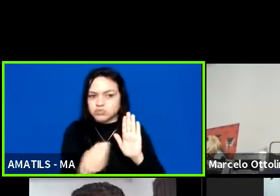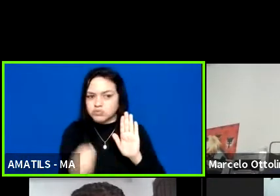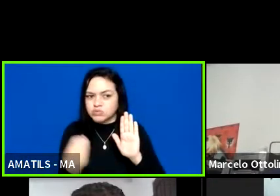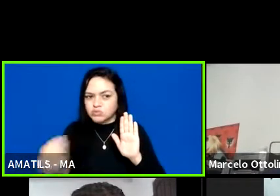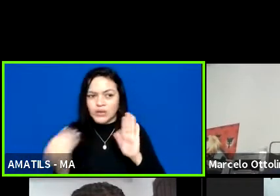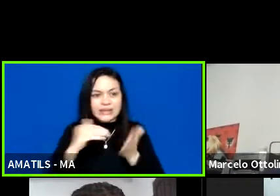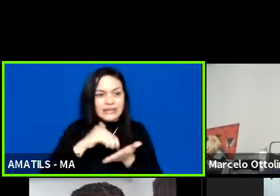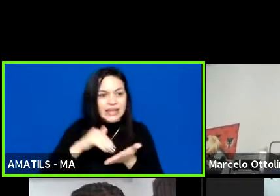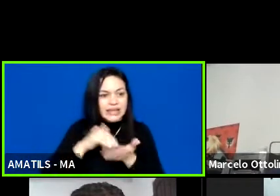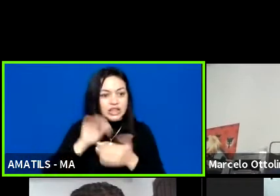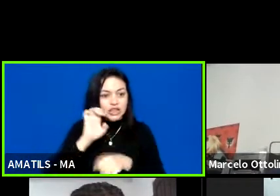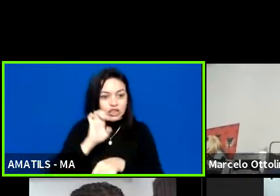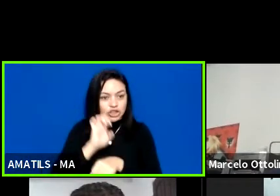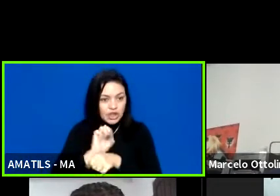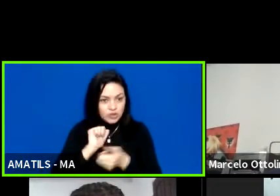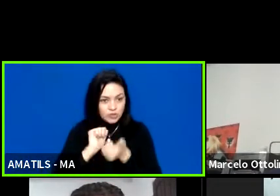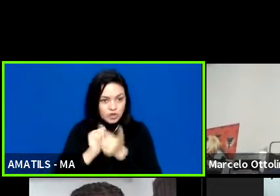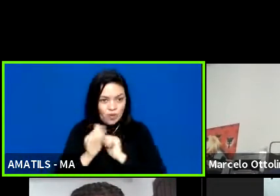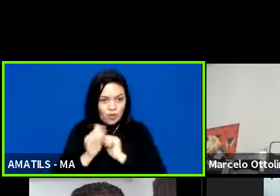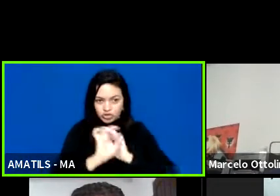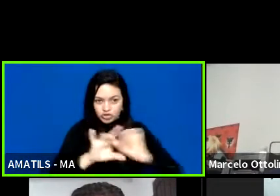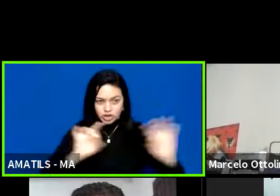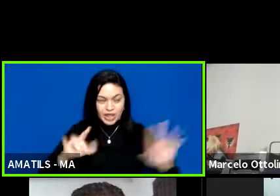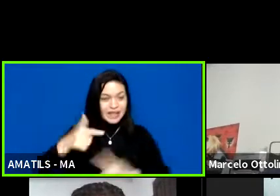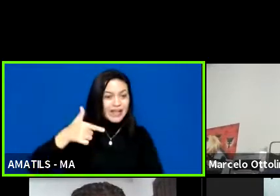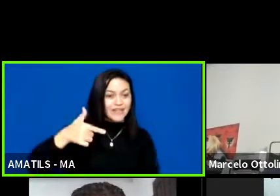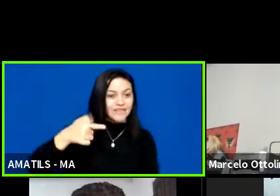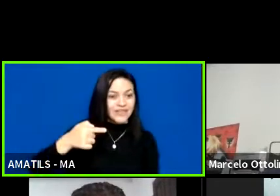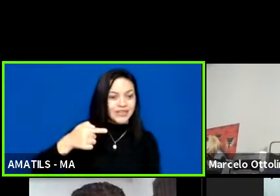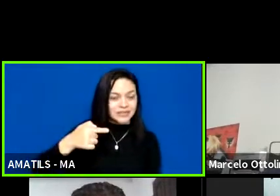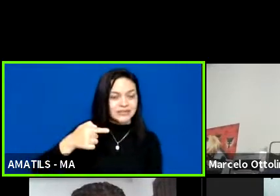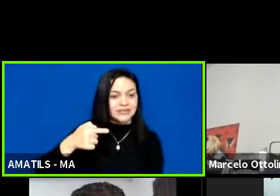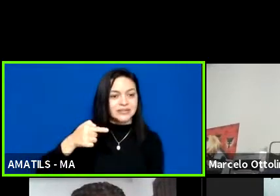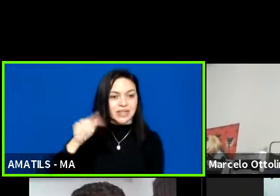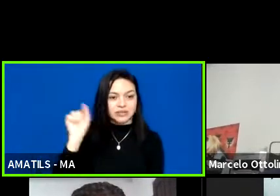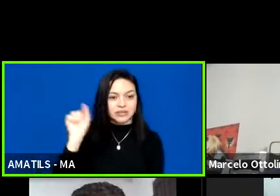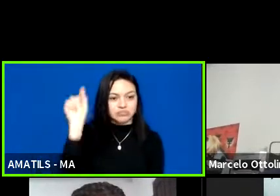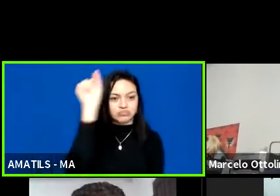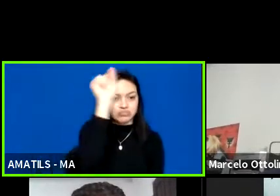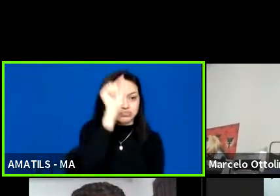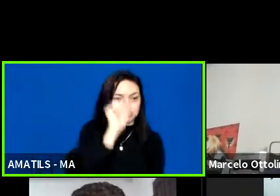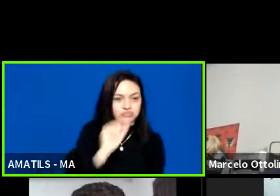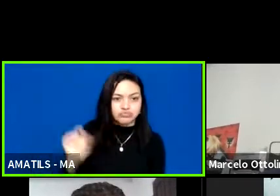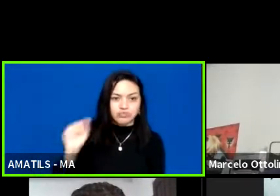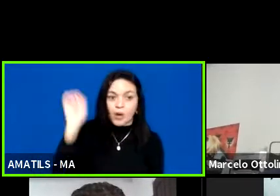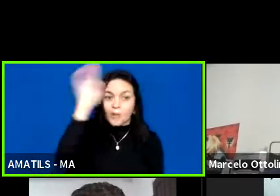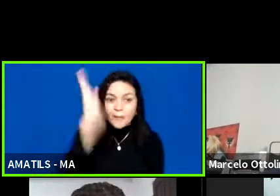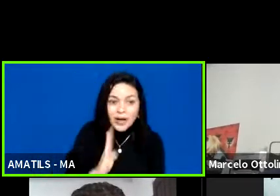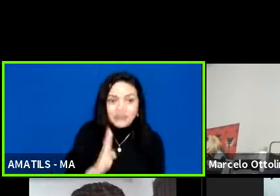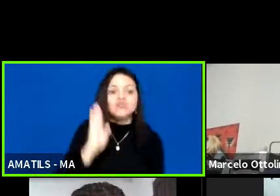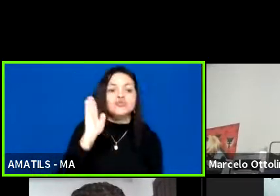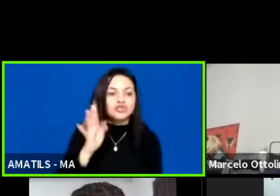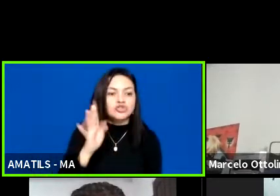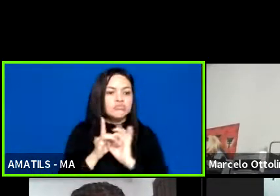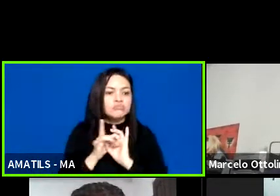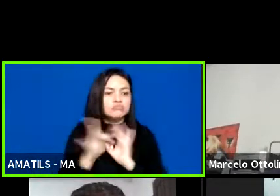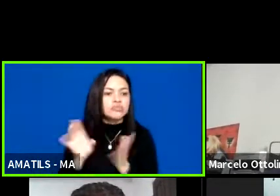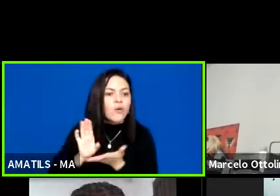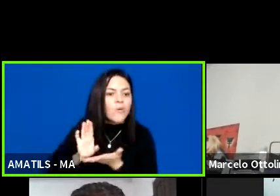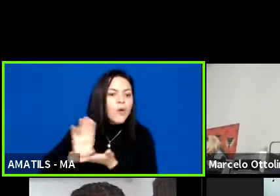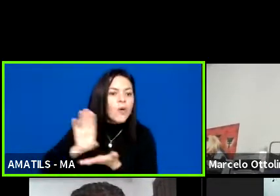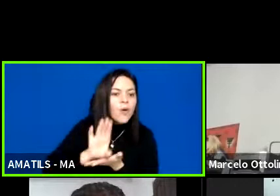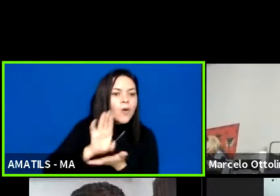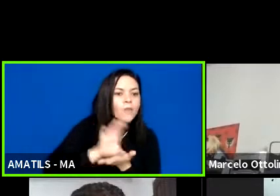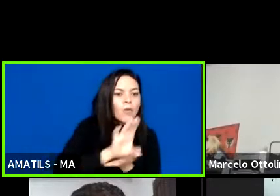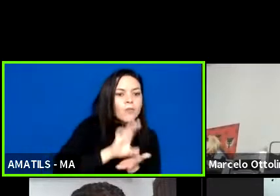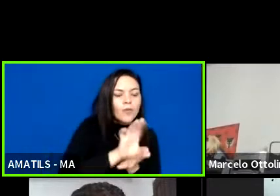esporte de cada uma das 27 unidades federativas do Brasil valores provenientes de apostas feitas